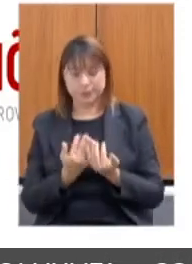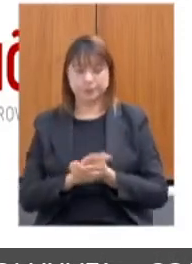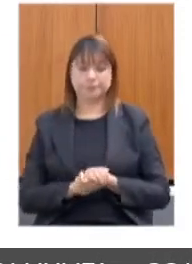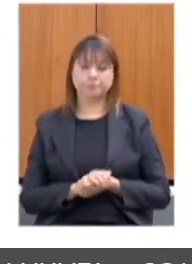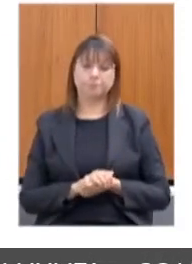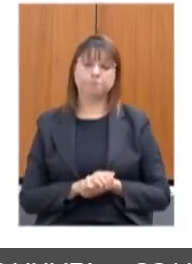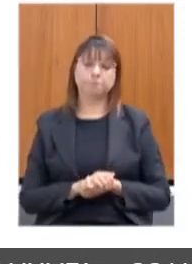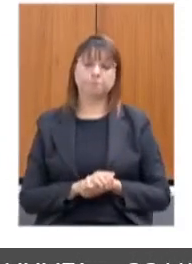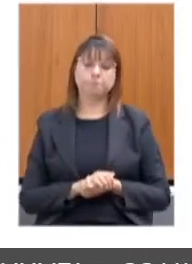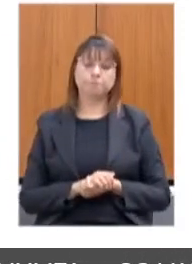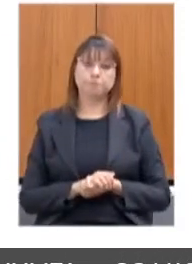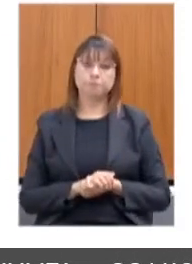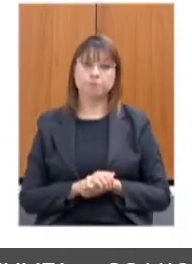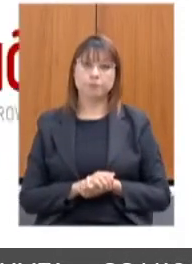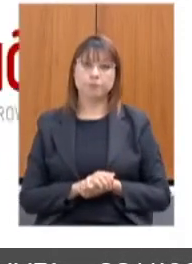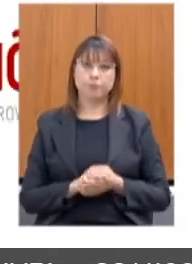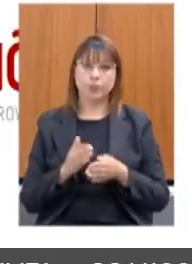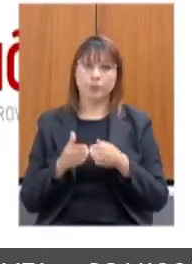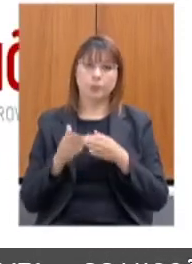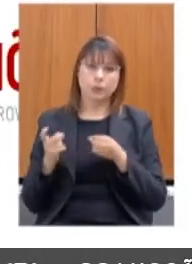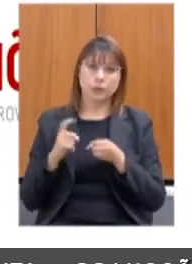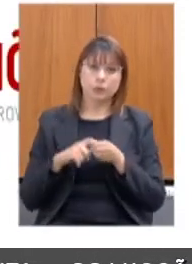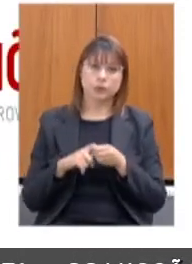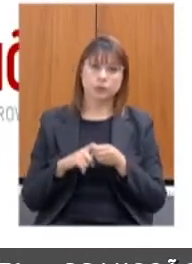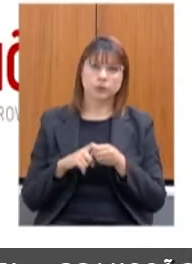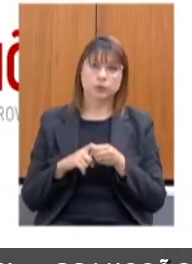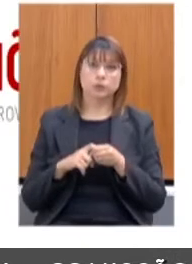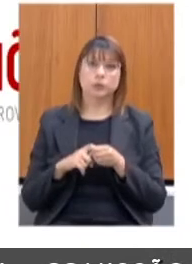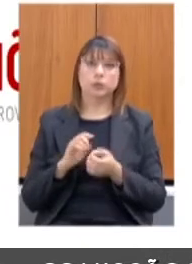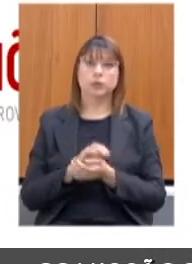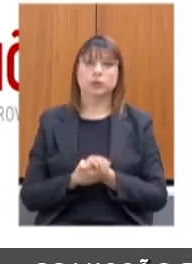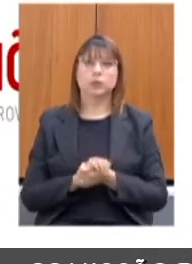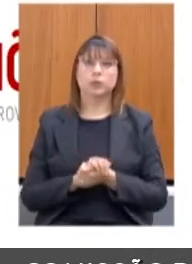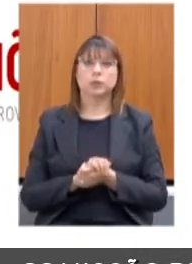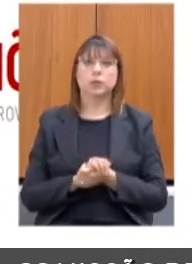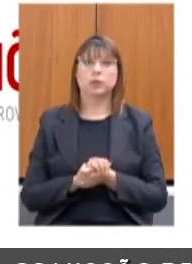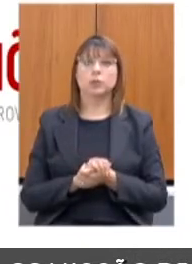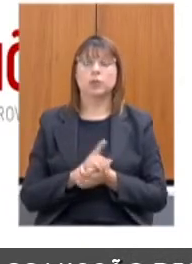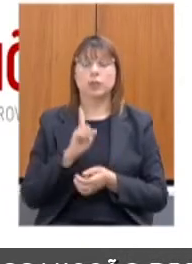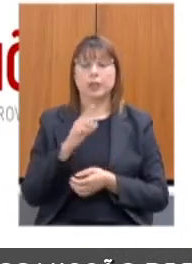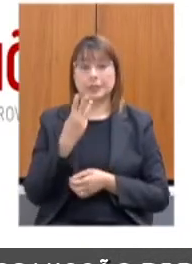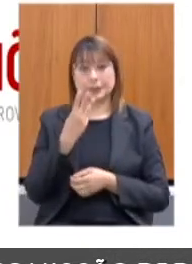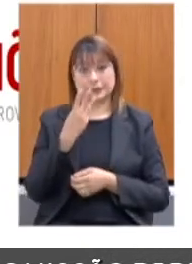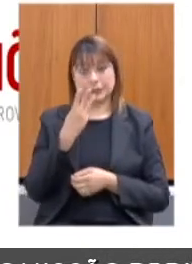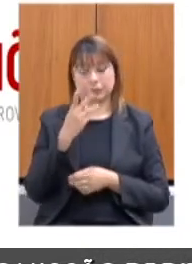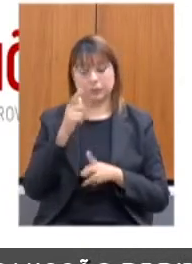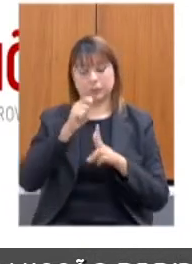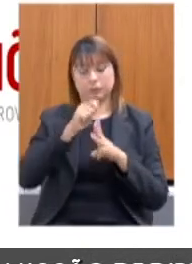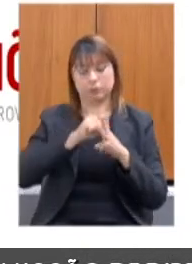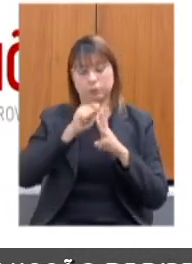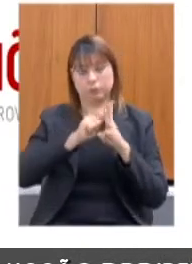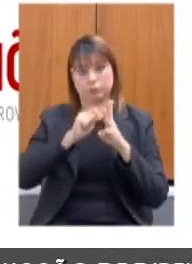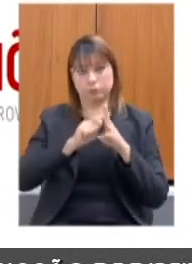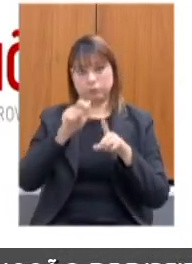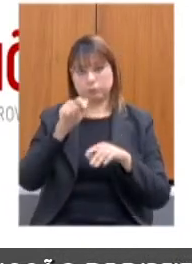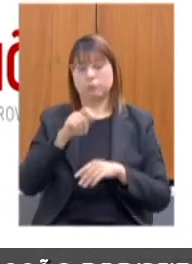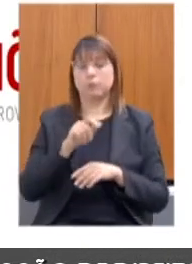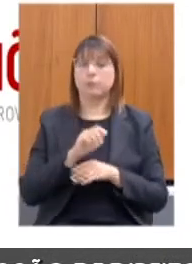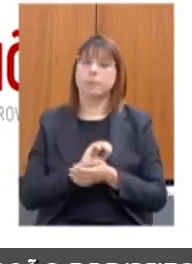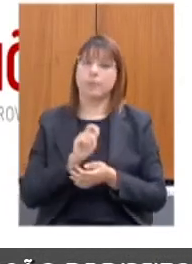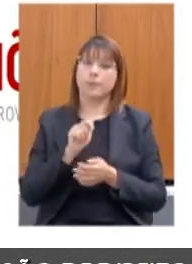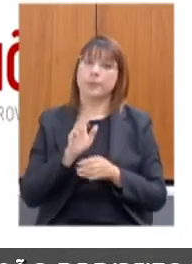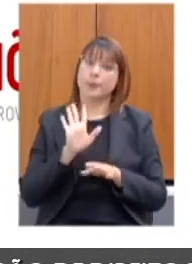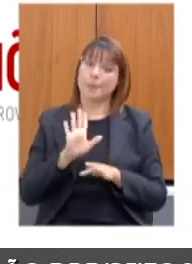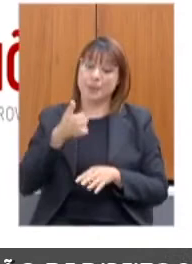Ele é, por favor, volta lá. Ele é uma transferência que acontecerá por três meses, só que nós tivemos problemas no